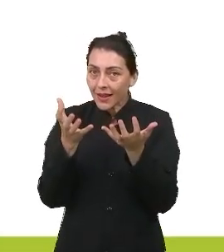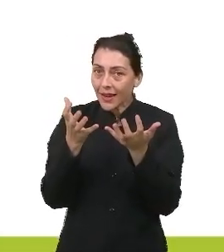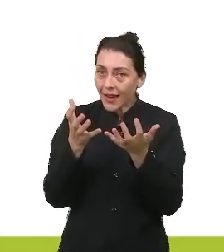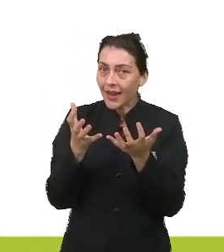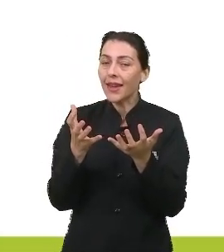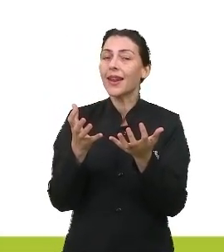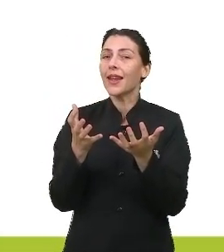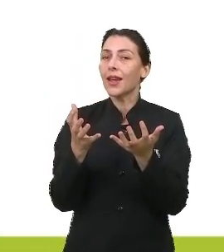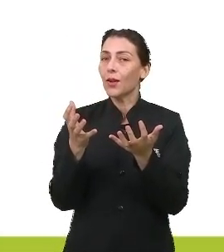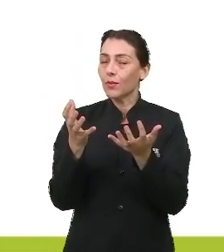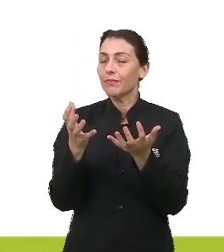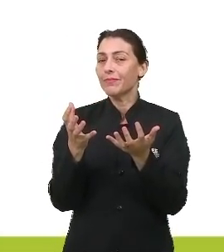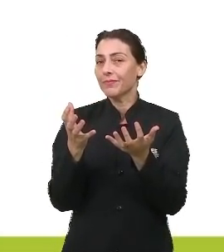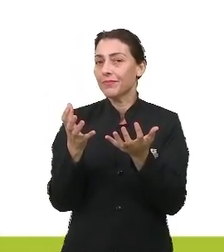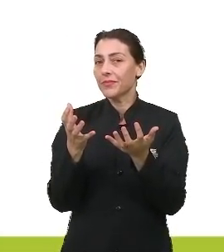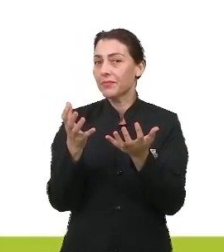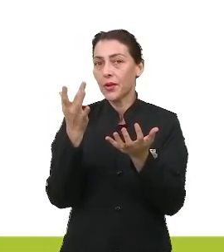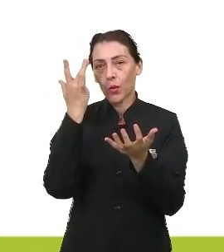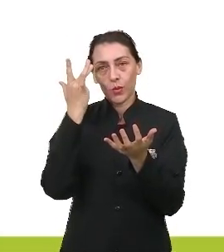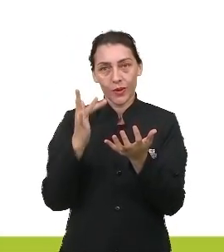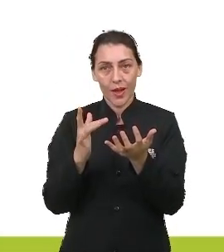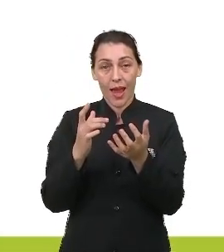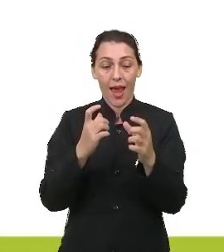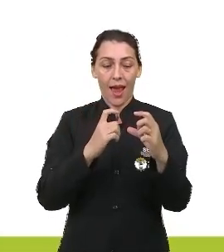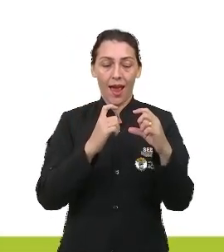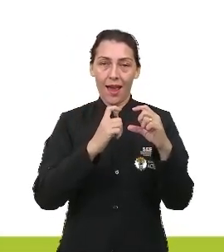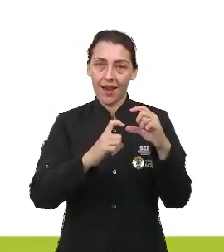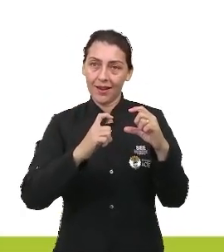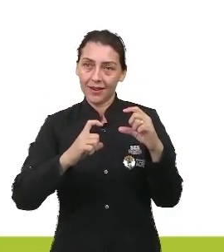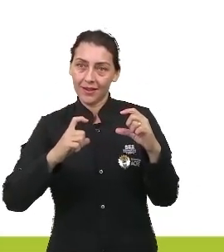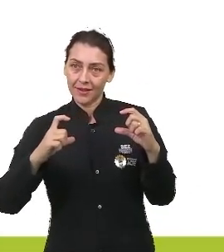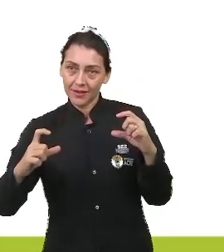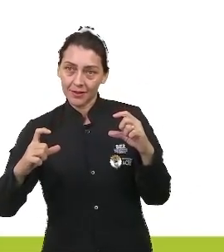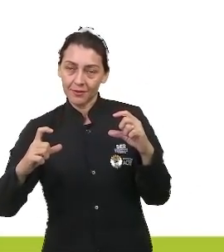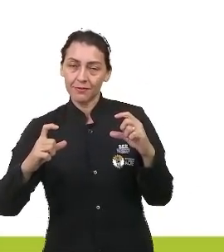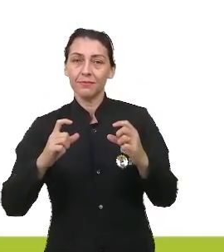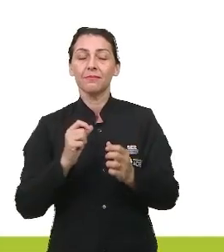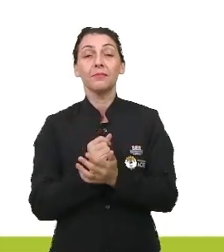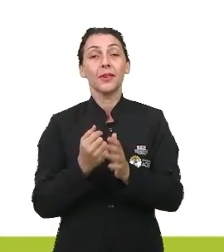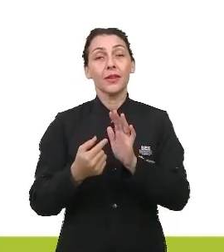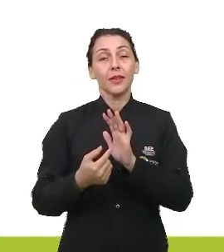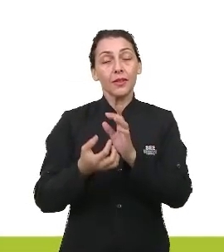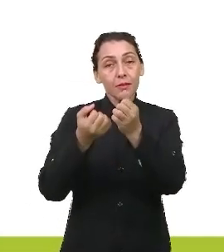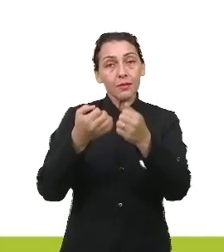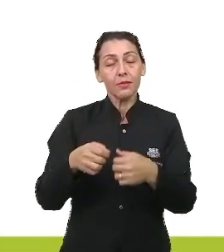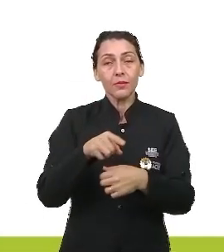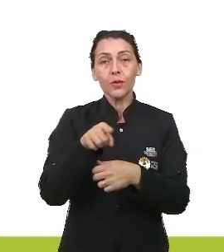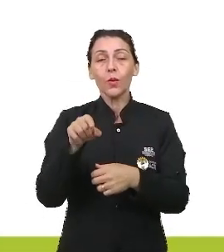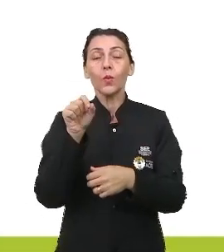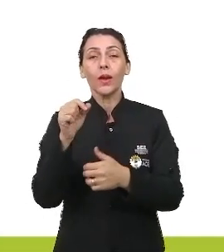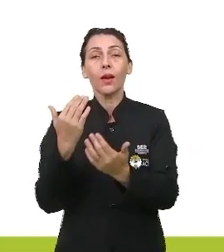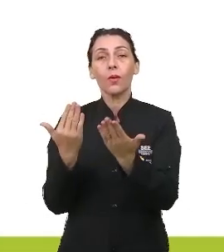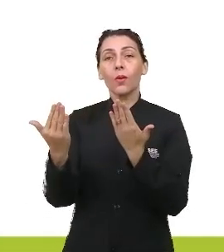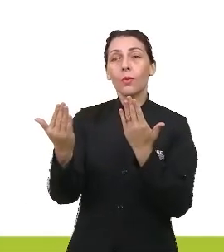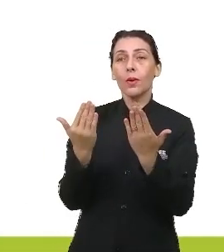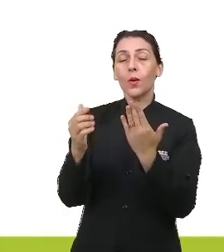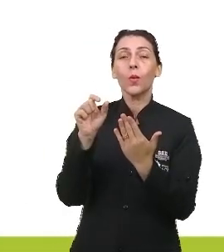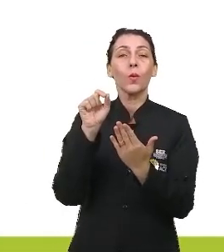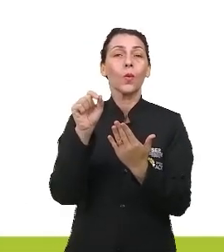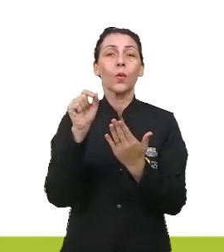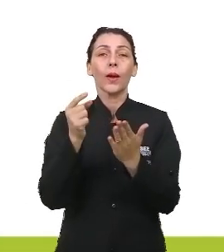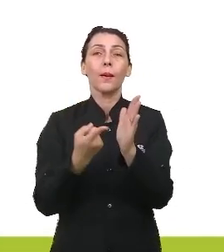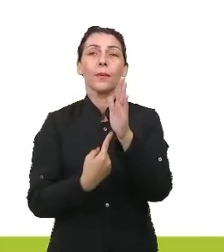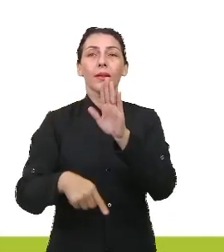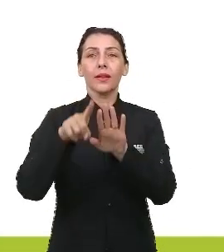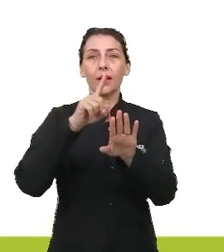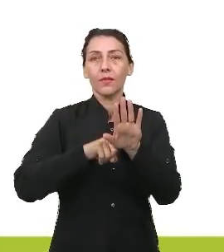demais. Pessoal, temos essas duas tirinhas aí para explicar para vocês o que é comparação e o que é